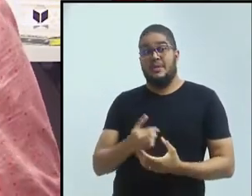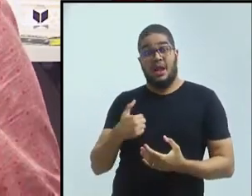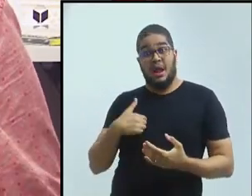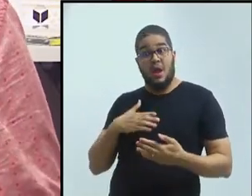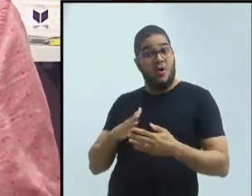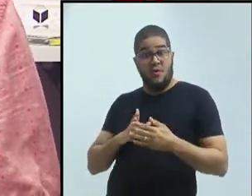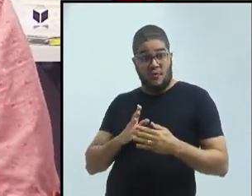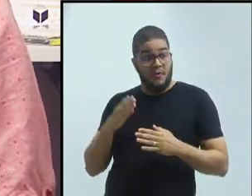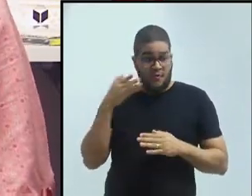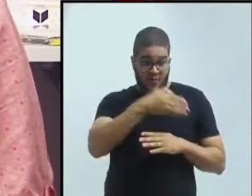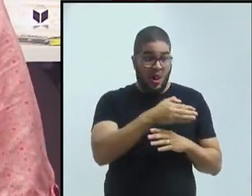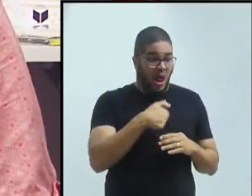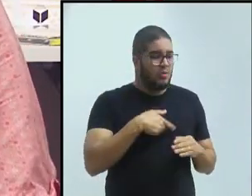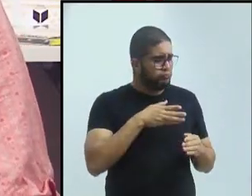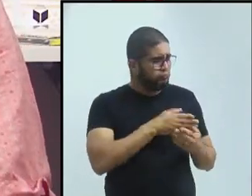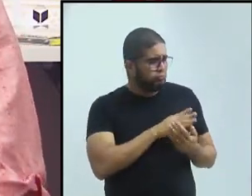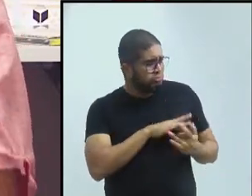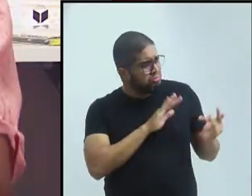todas as áreas.